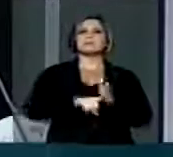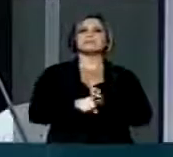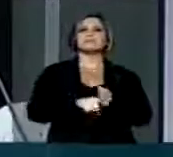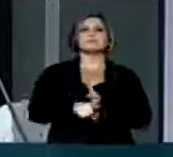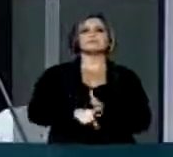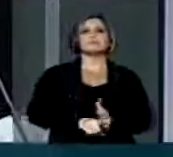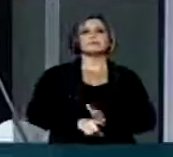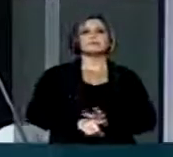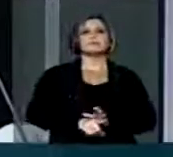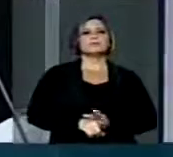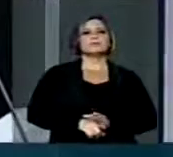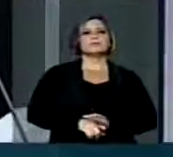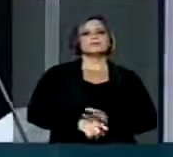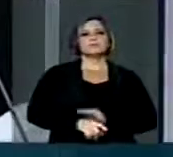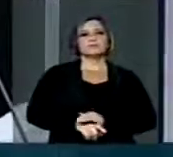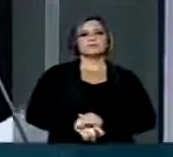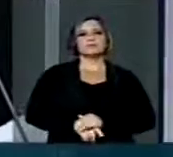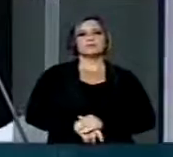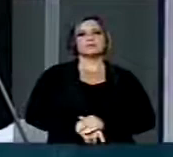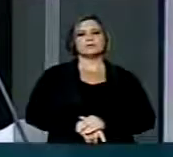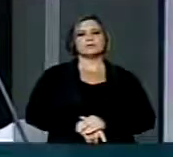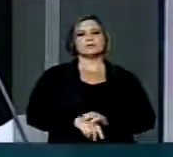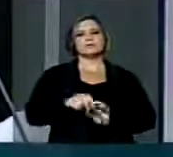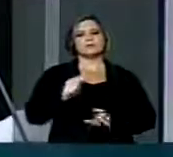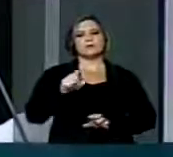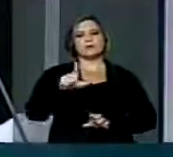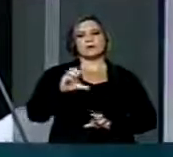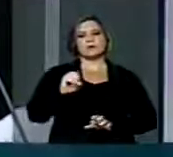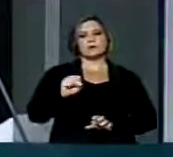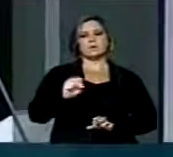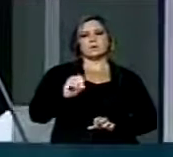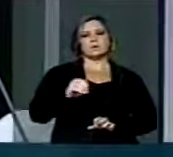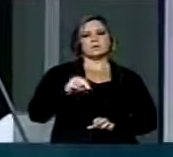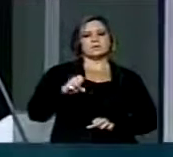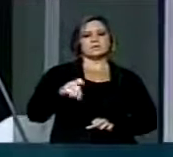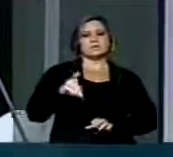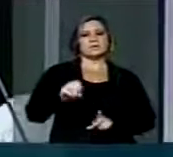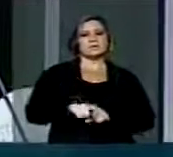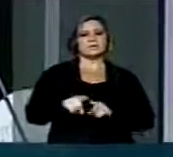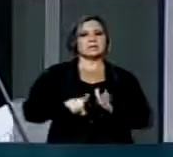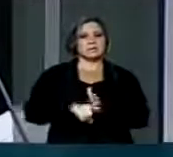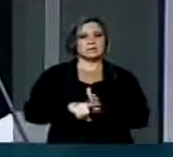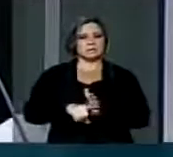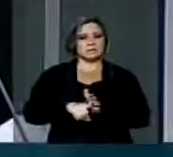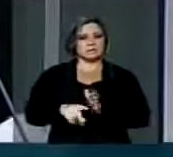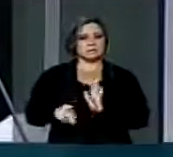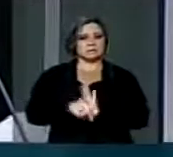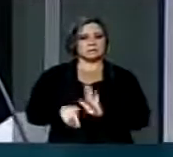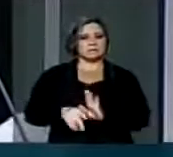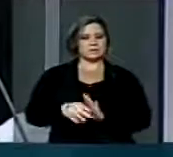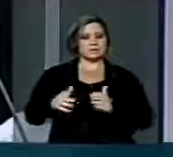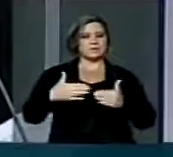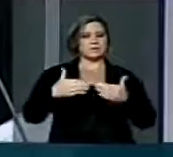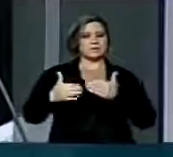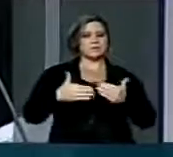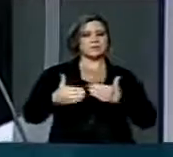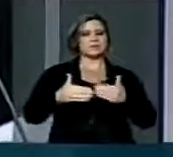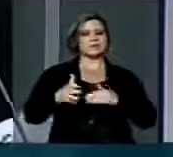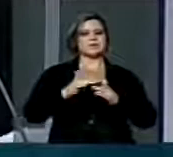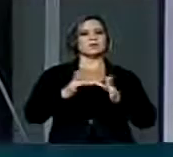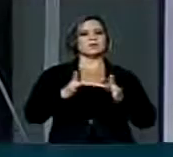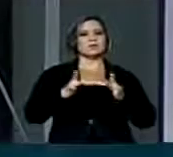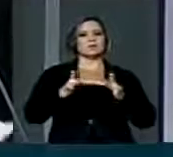foram coletados pelo Alocenado, que é o veículo virtual da interação entre o